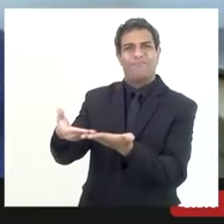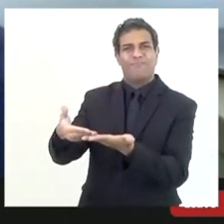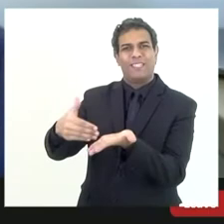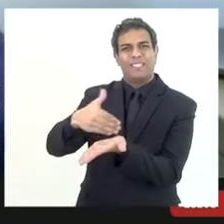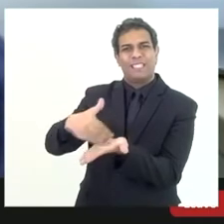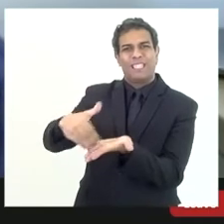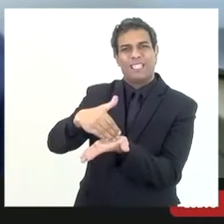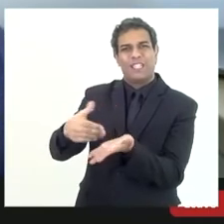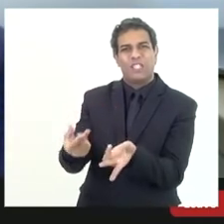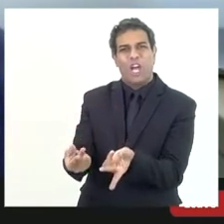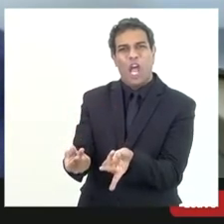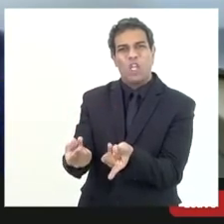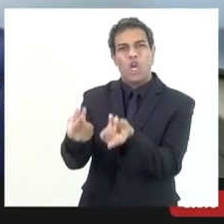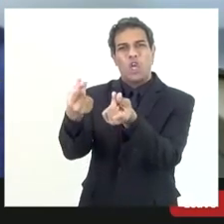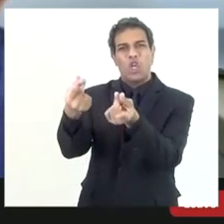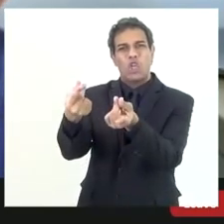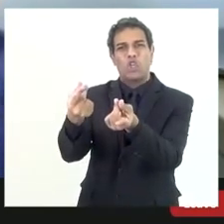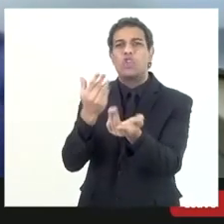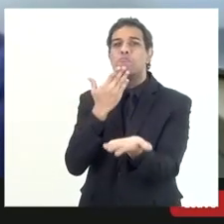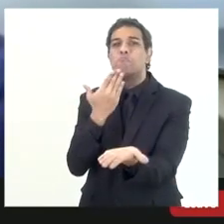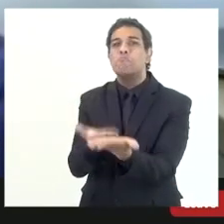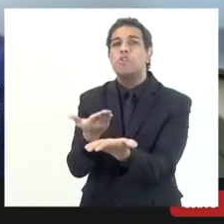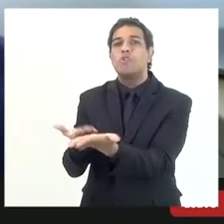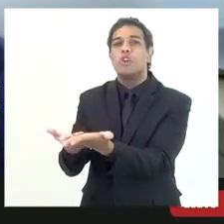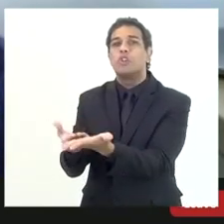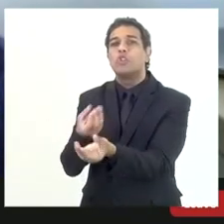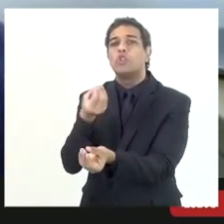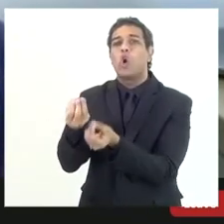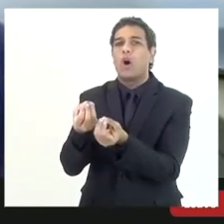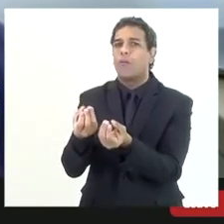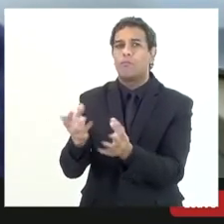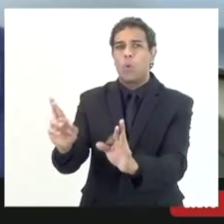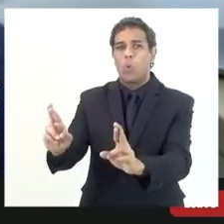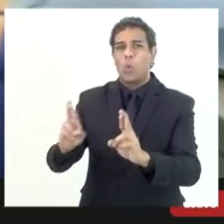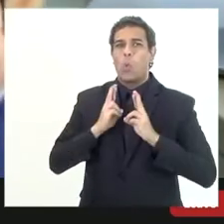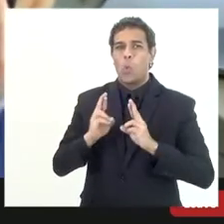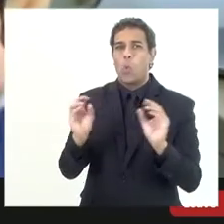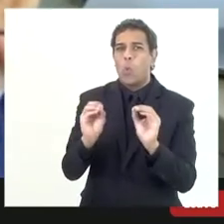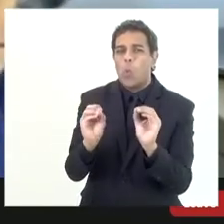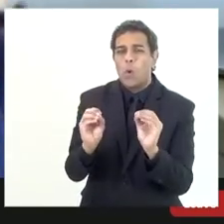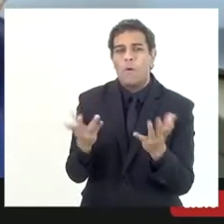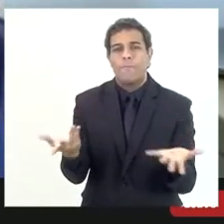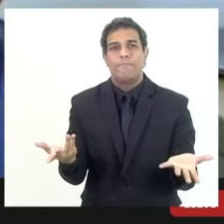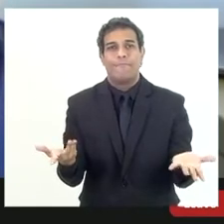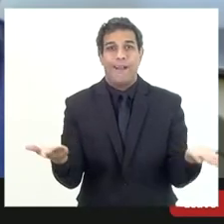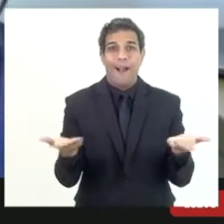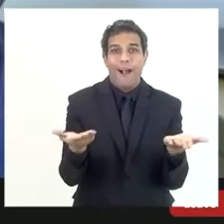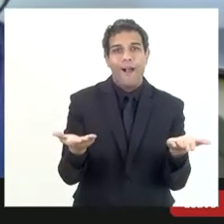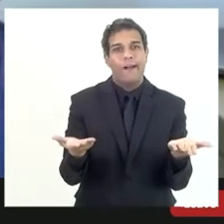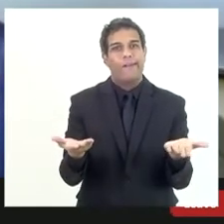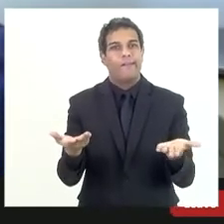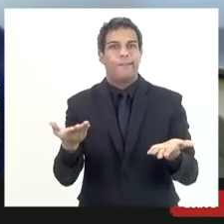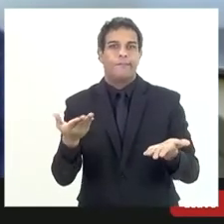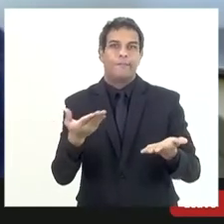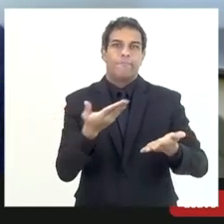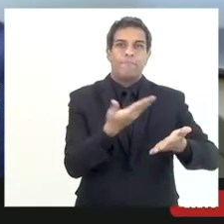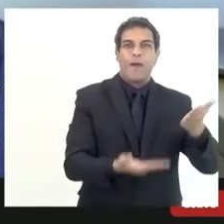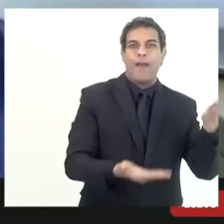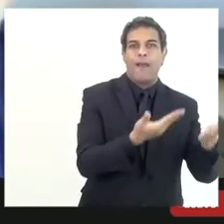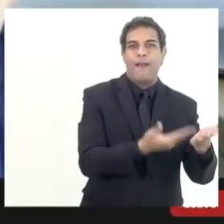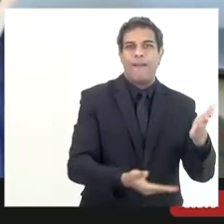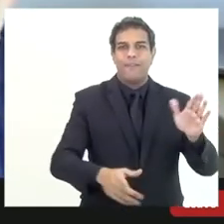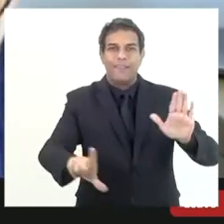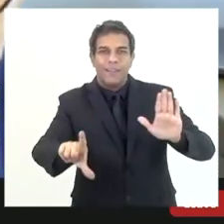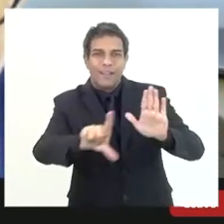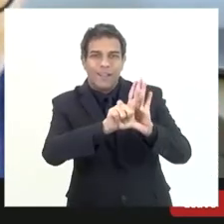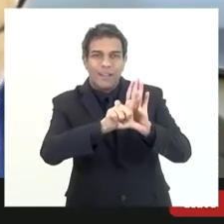cobrando as respostas e nós estamos tendo aí duplamente desatos você vê o efeito da lei